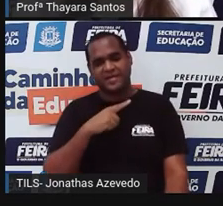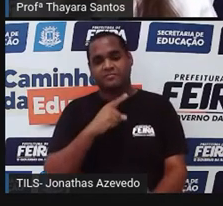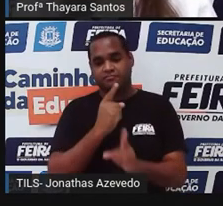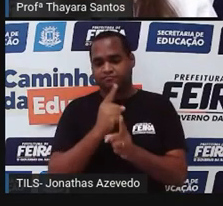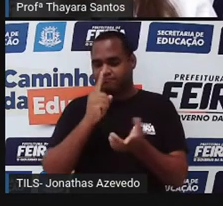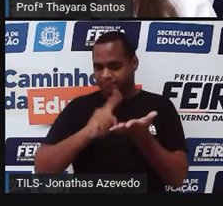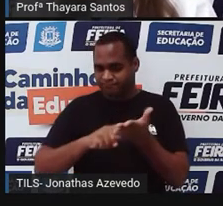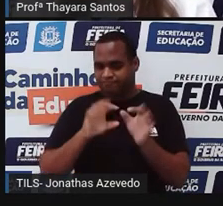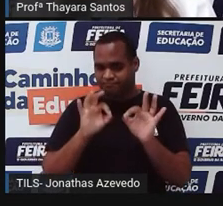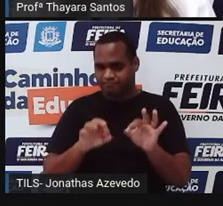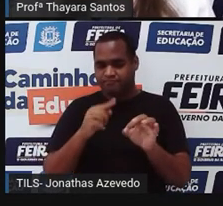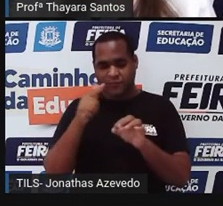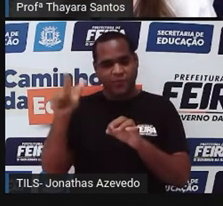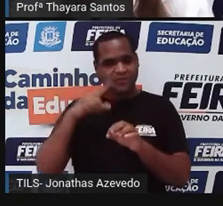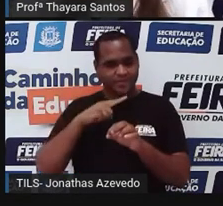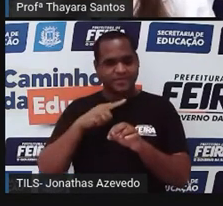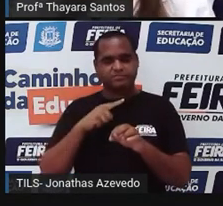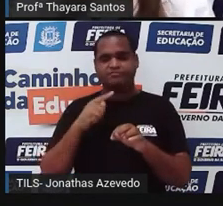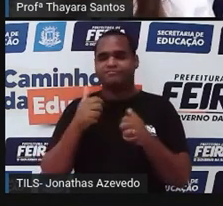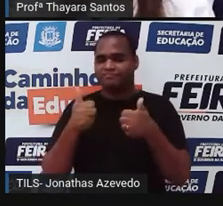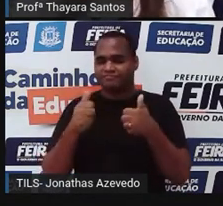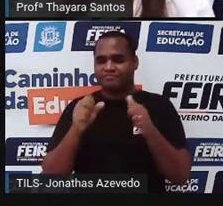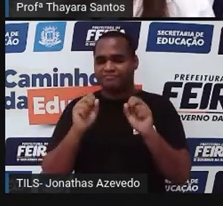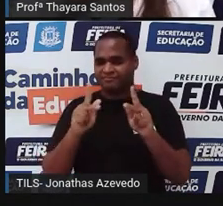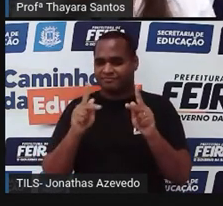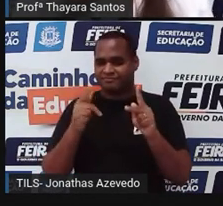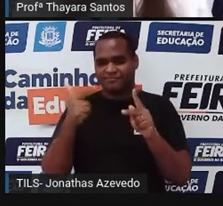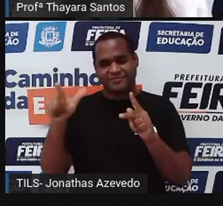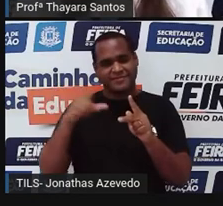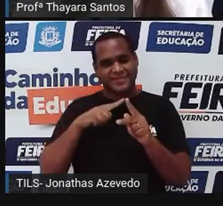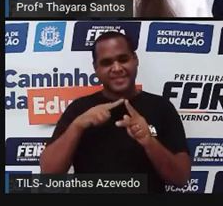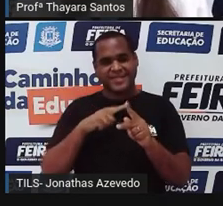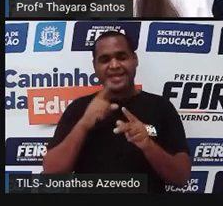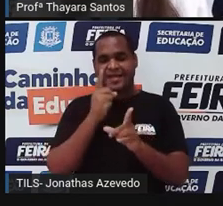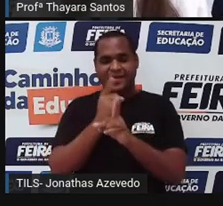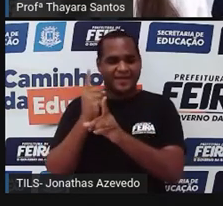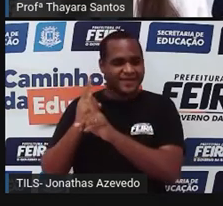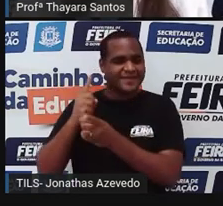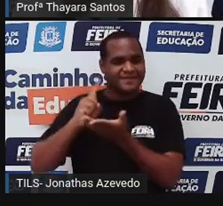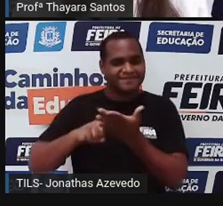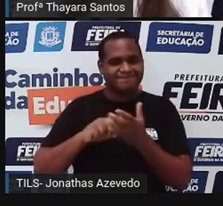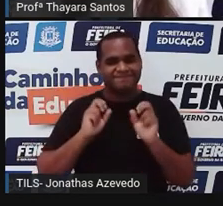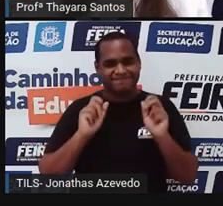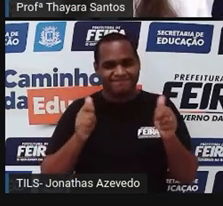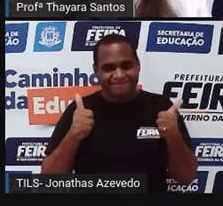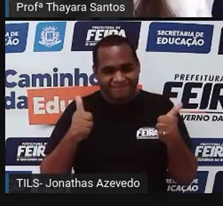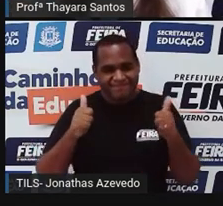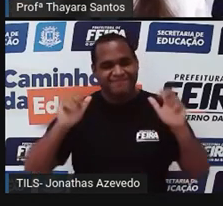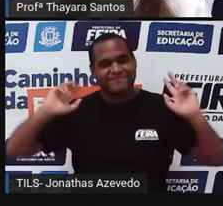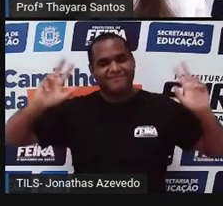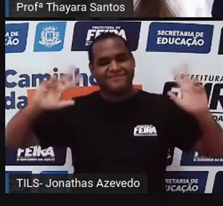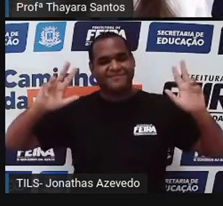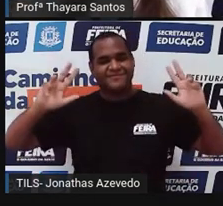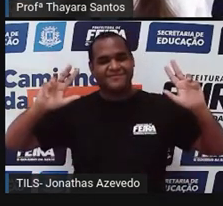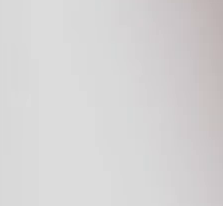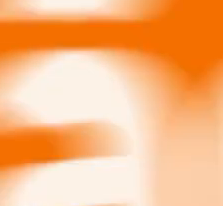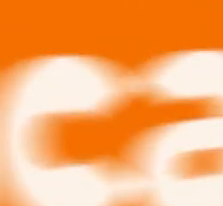marcado na nossa próxima aula. Então, eu vou estar aqui aguardando vocês, e até a próxima aula, gente. Tchau, tchau. Tchau.